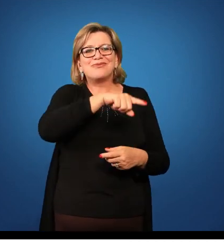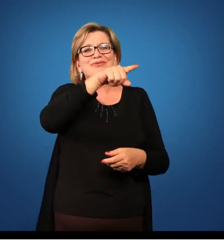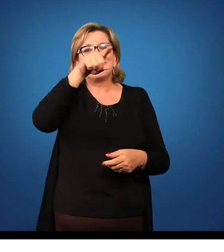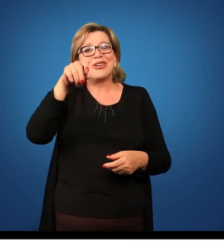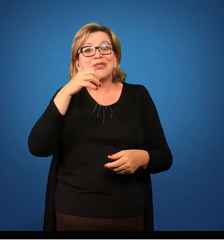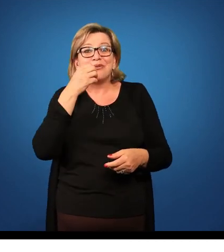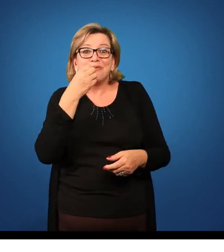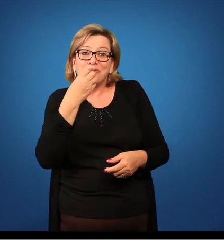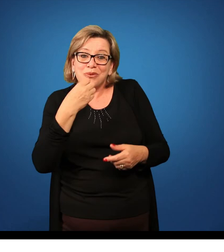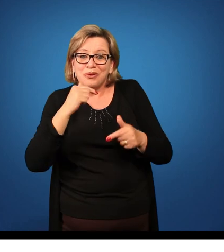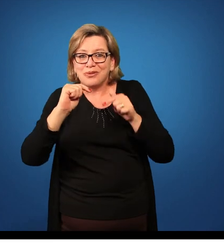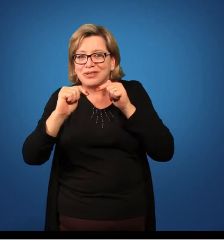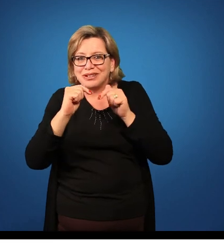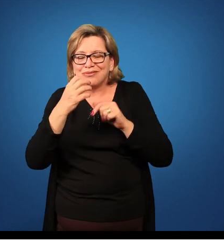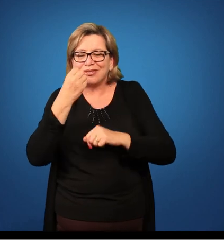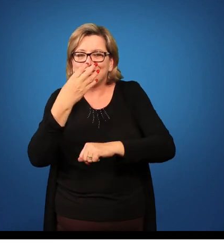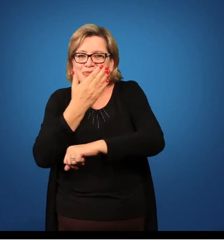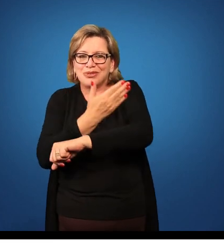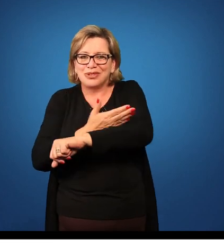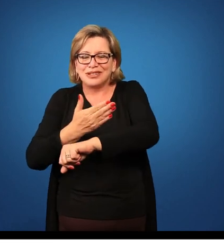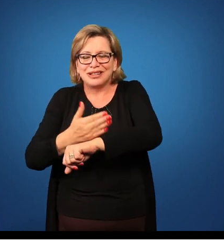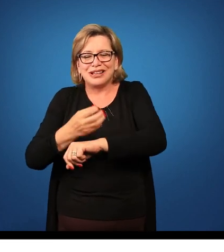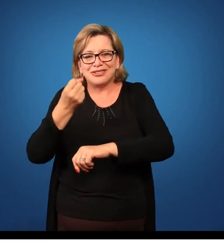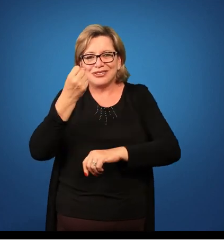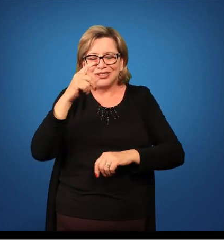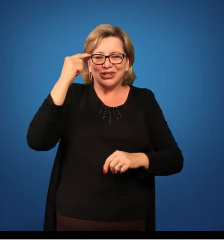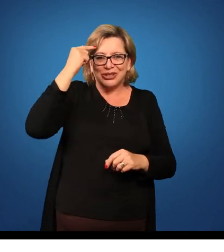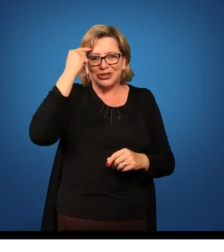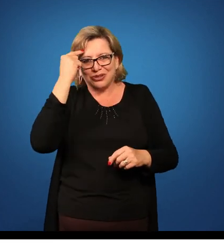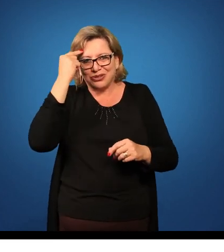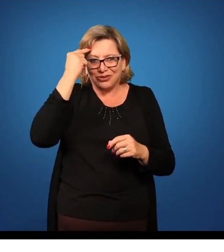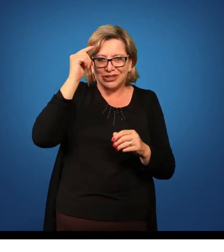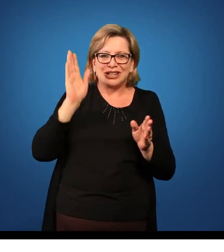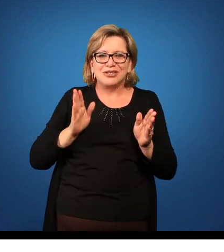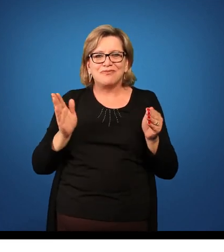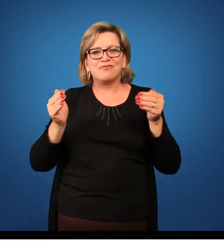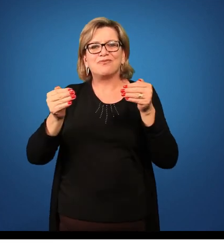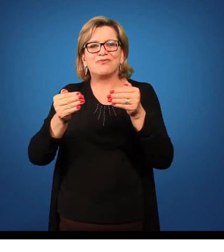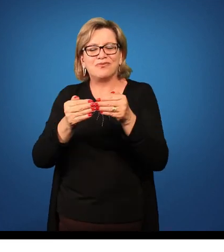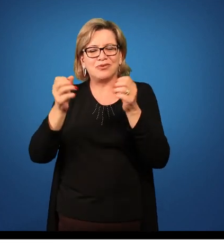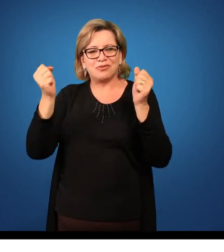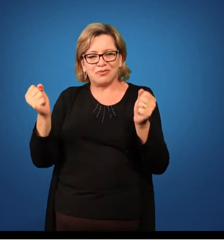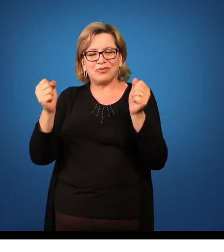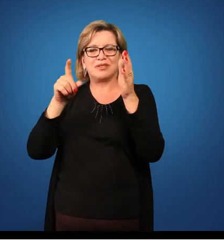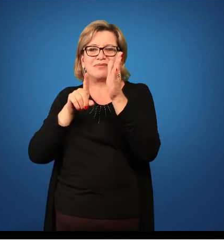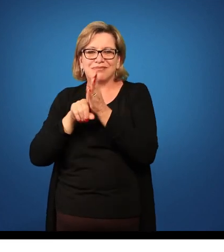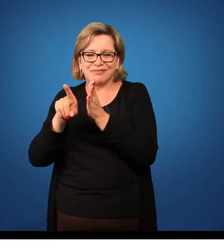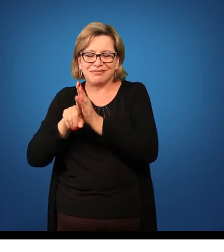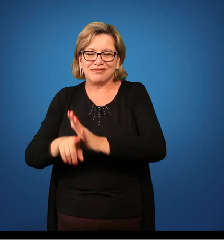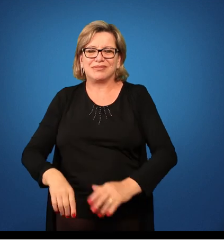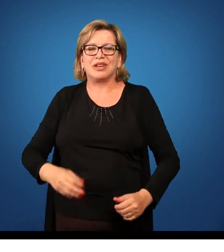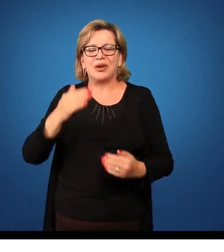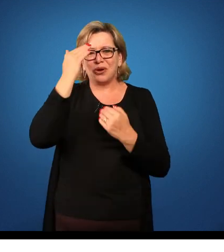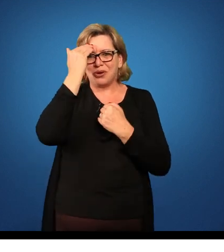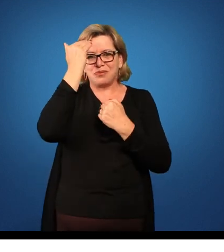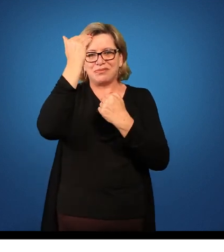trabalho, um bom estágio, e qualquer dúvida mandem no nosso fórum Tirar Dúvidas. Obrigado, até mais.